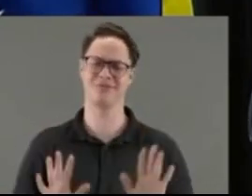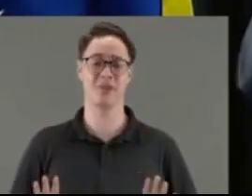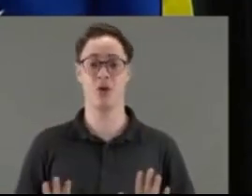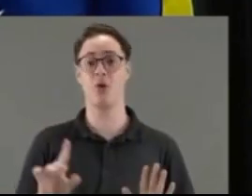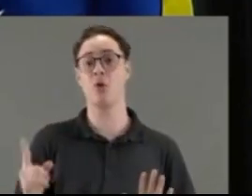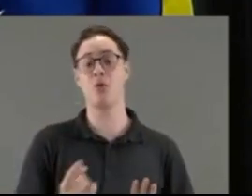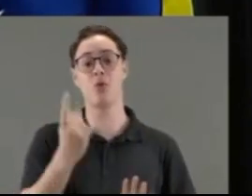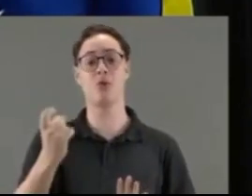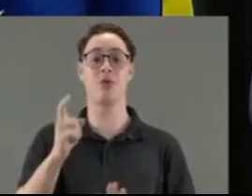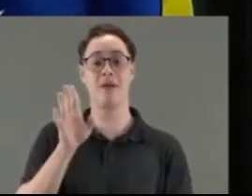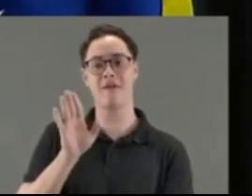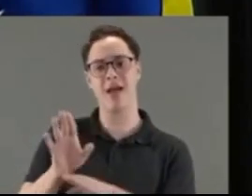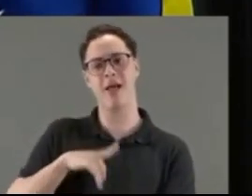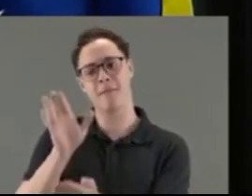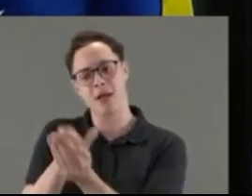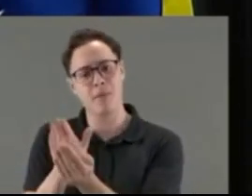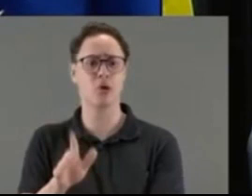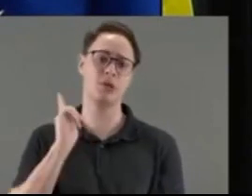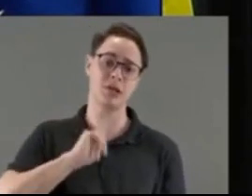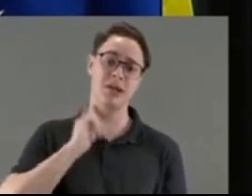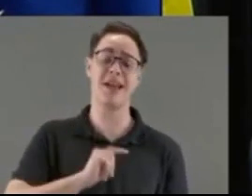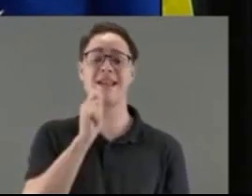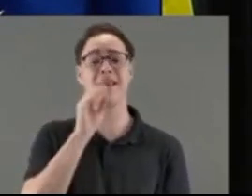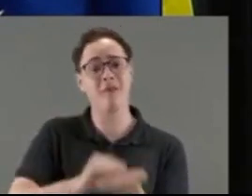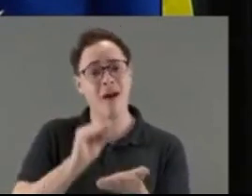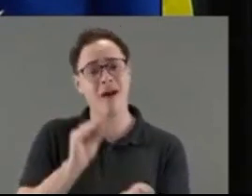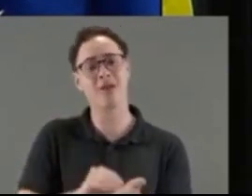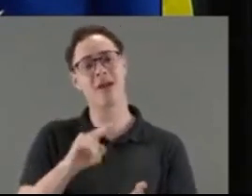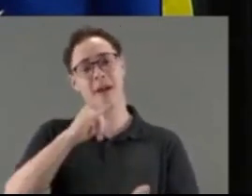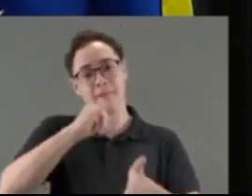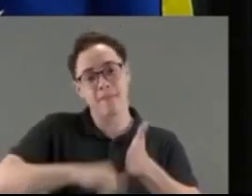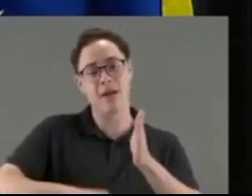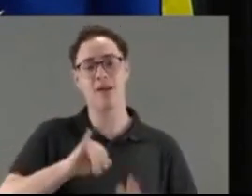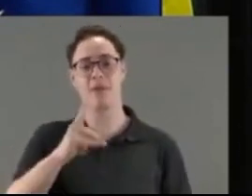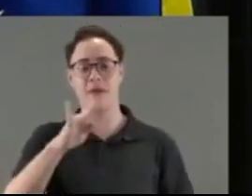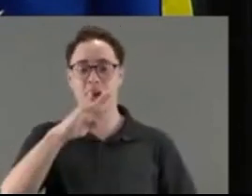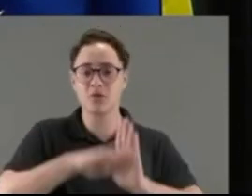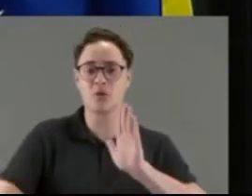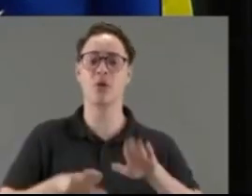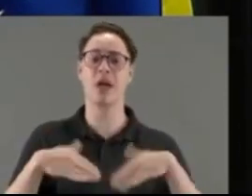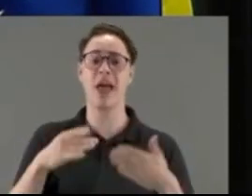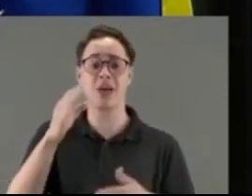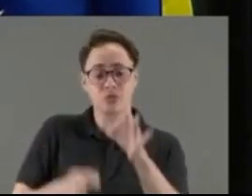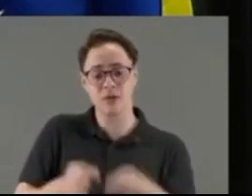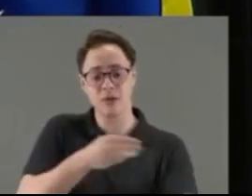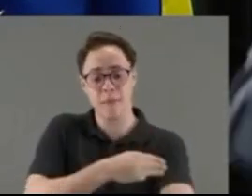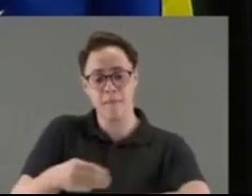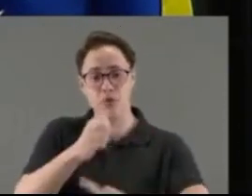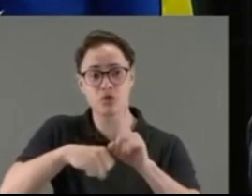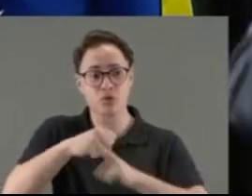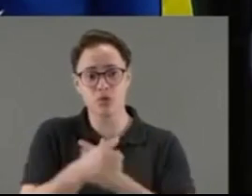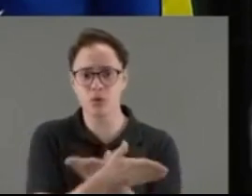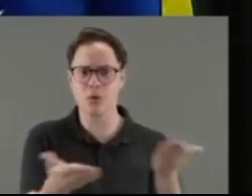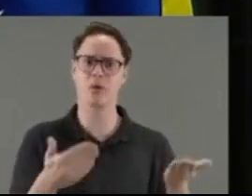beneficiado aqui é Pernambuco e Minas Gerais, que não tem. E como eu falei para vocês, é justiça social, justiça moral. Como eu falei, não